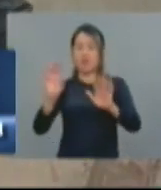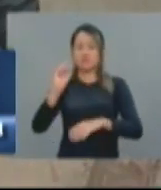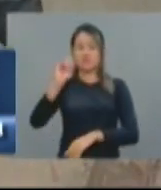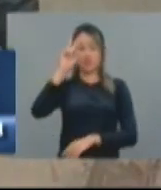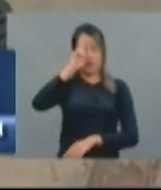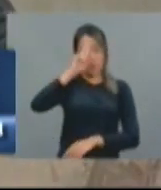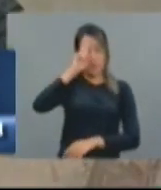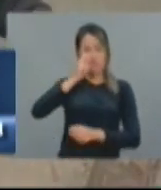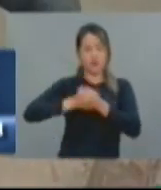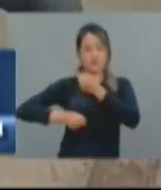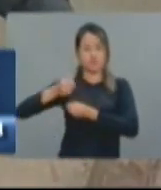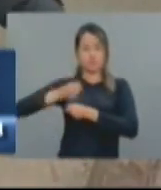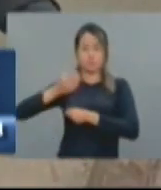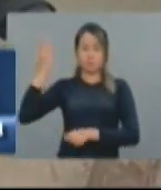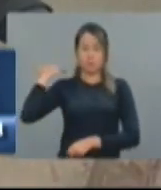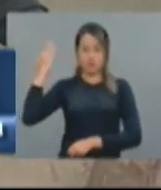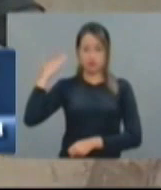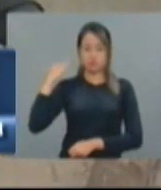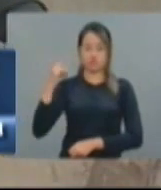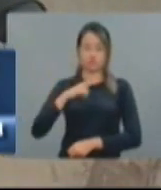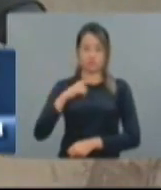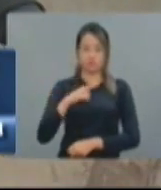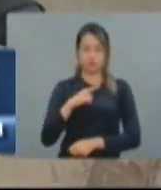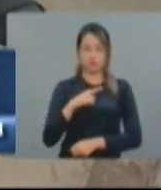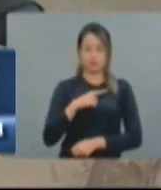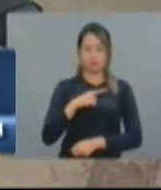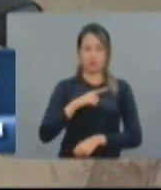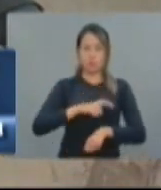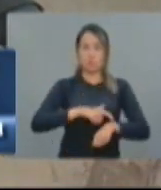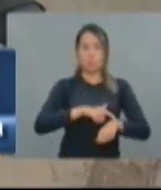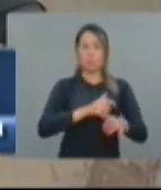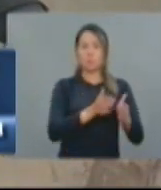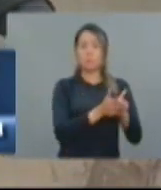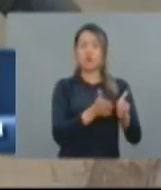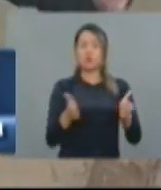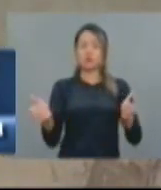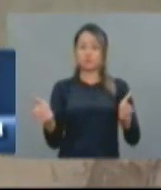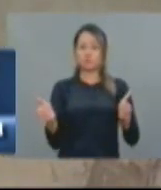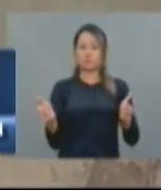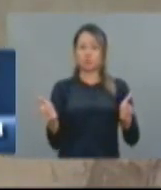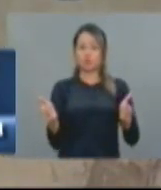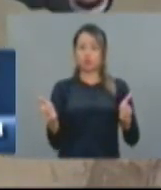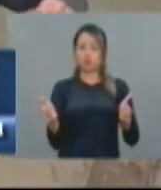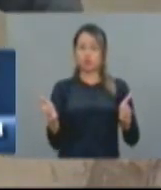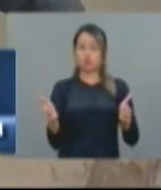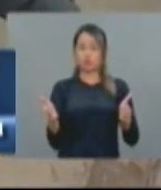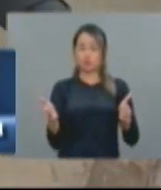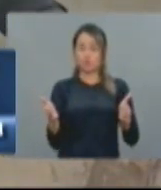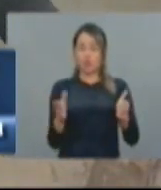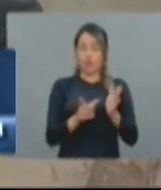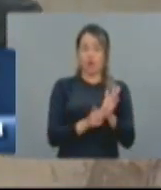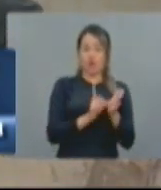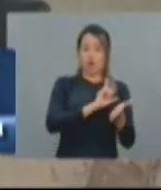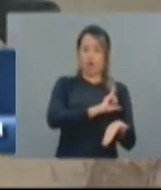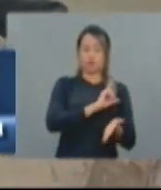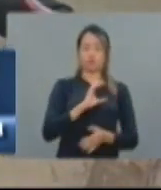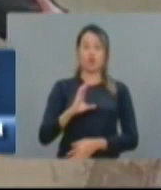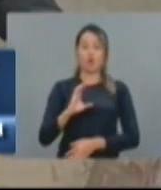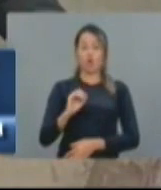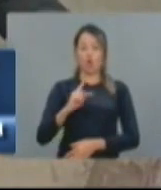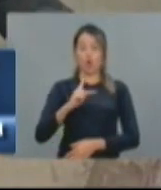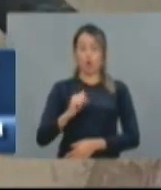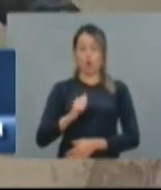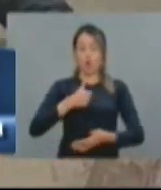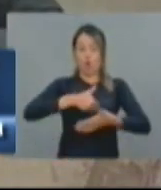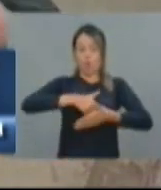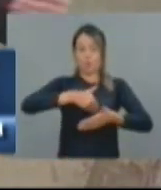Capitão Wagner, ele foi no período, qual foi o período que nós estávamos? Período Copa do Mundo. Então, período